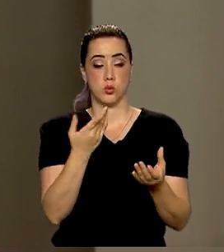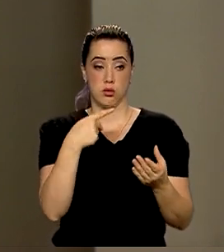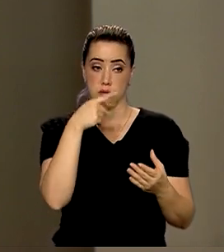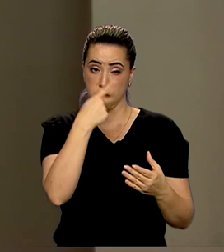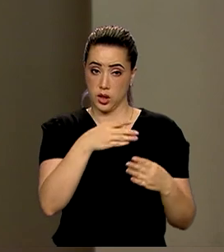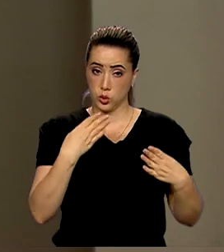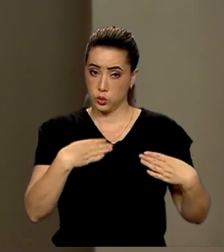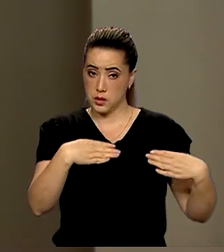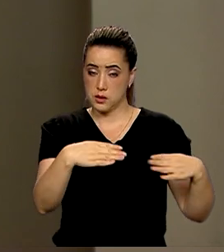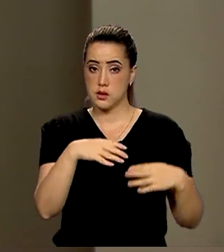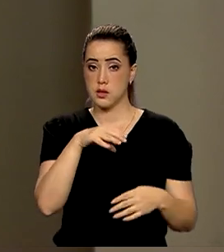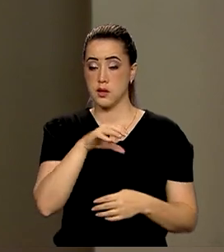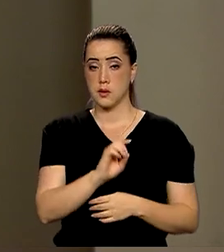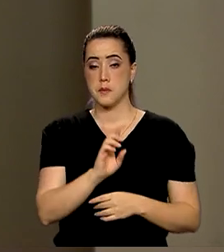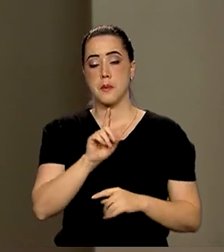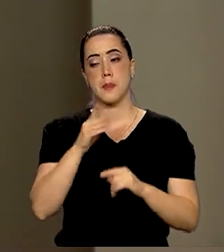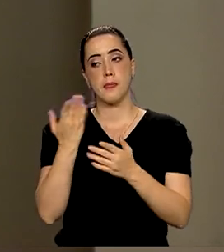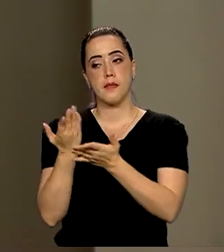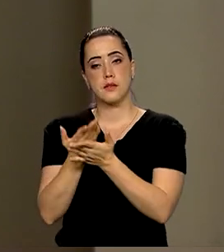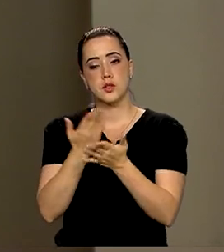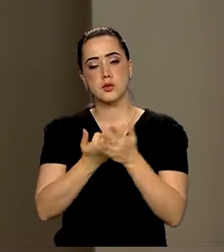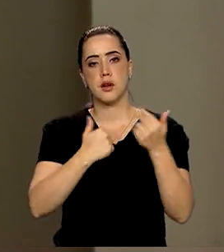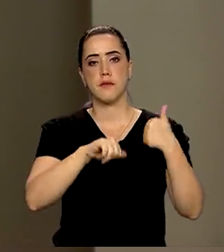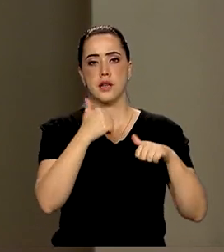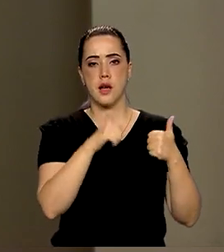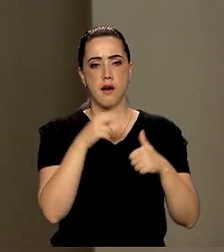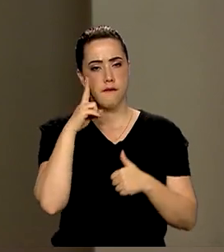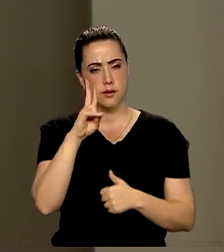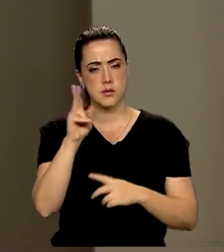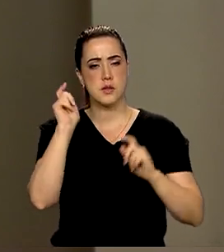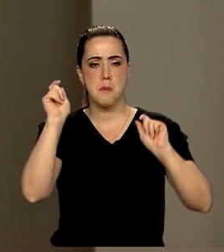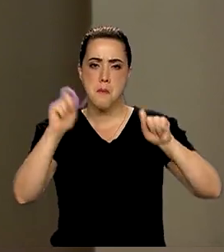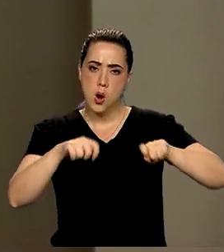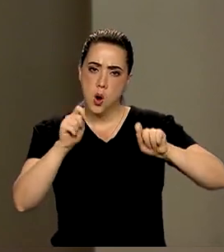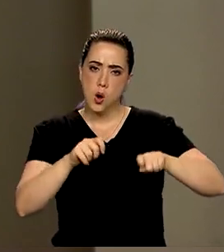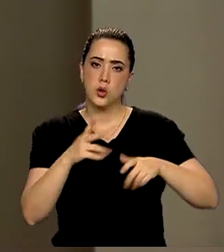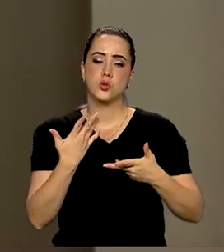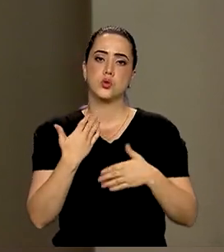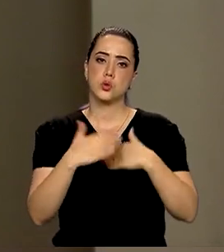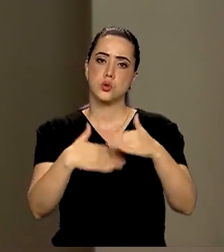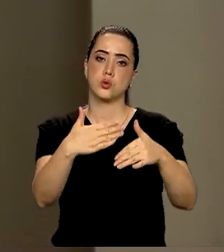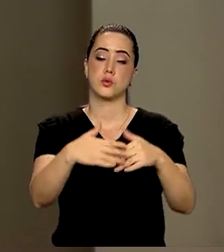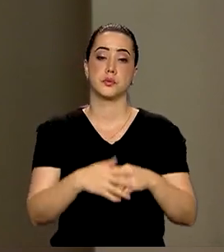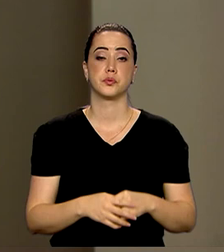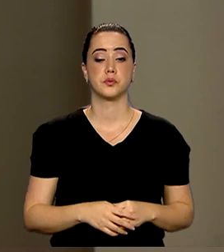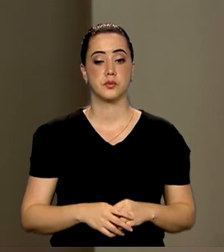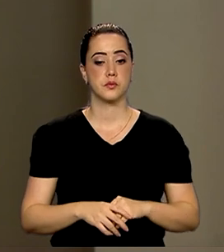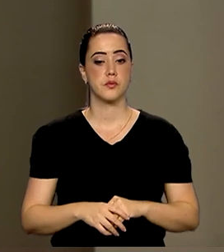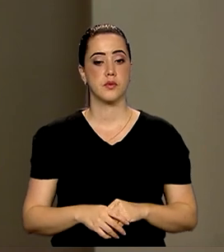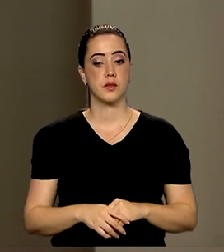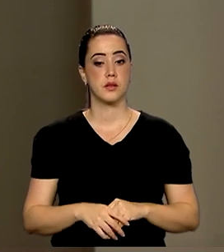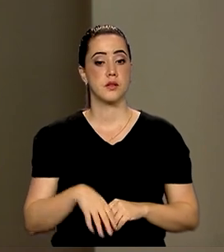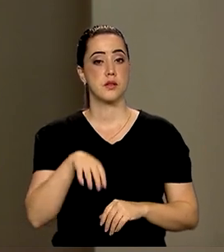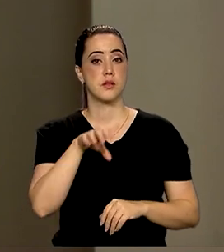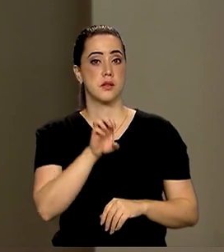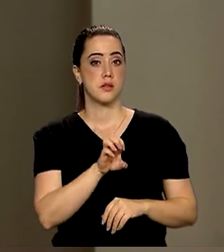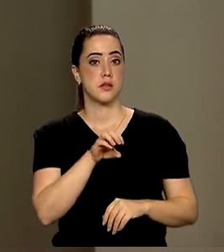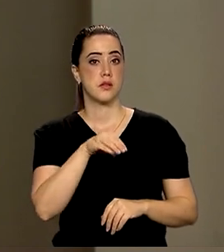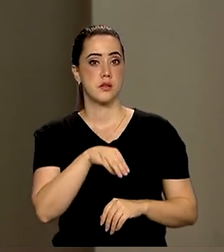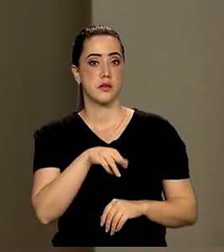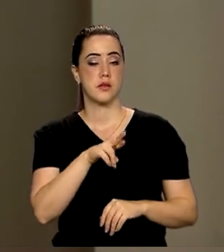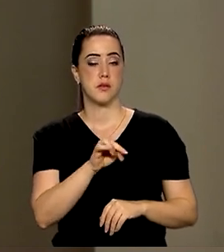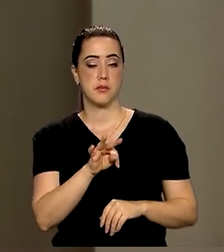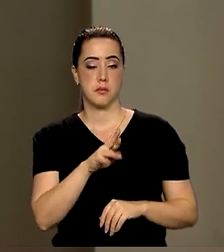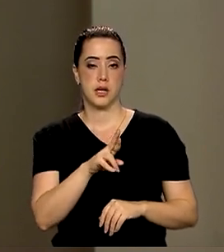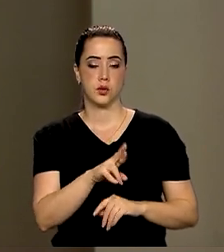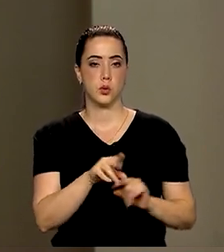disse que o próximo passo é estudar o modelo de negócio para verificar a viabilidade da empresa. A Embratur também se manifestou